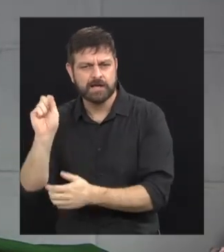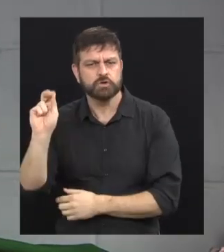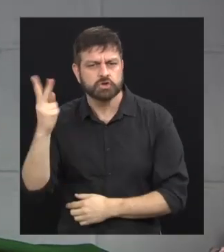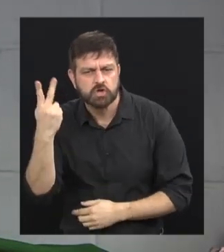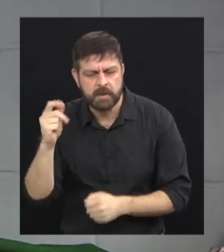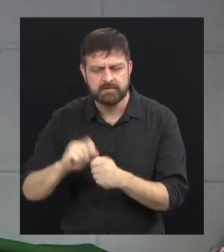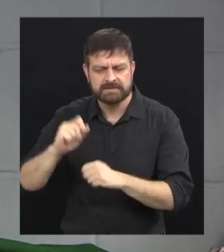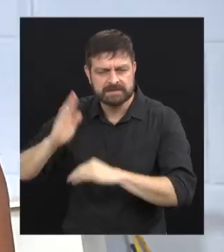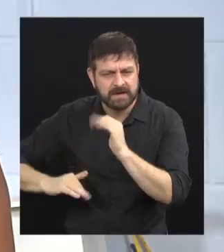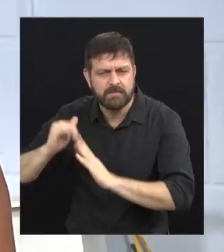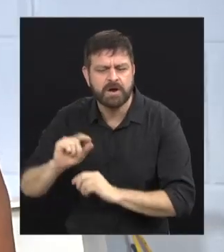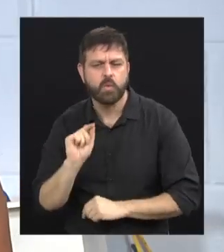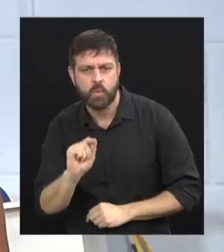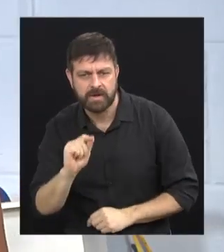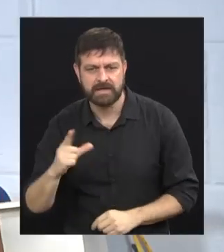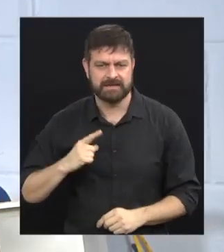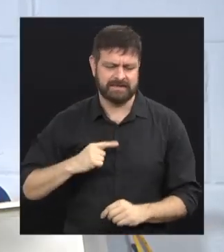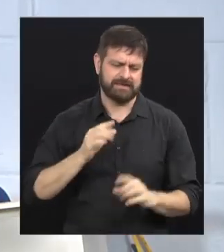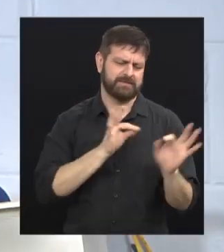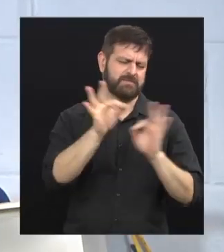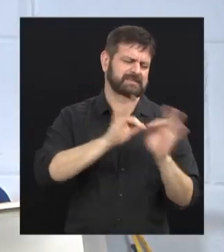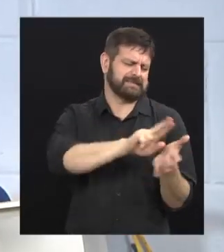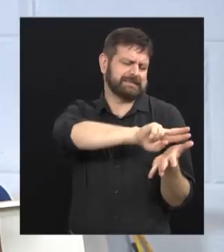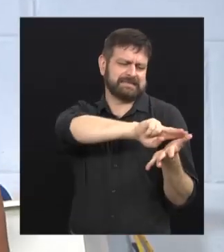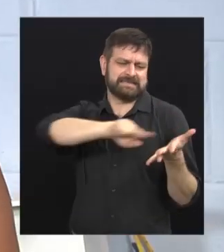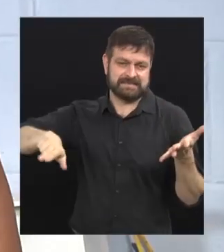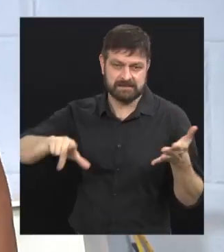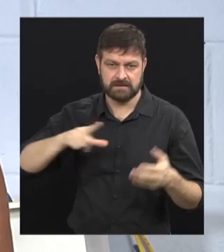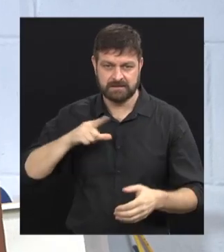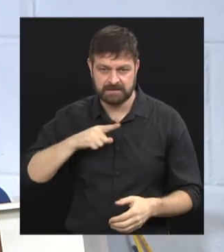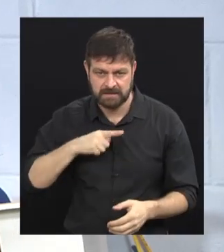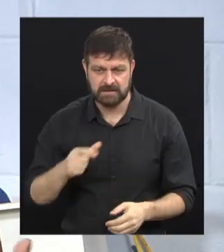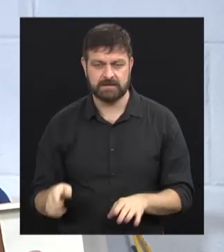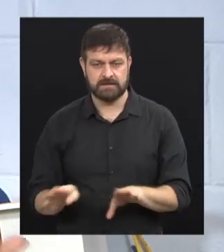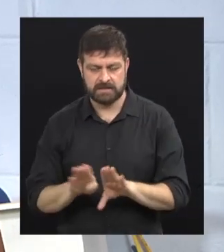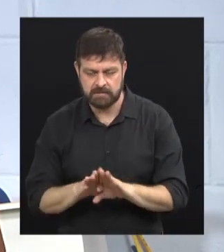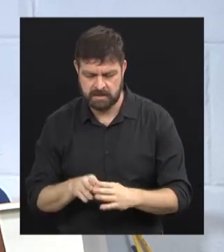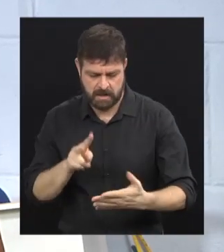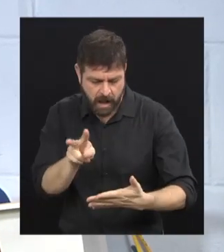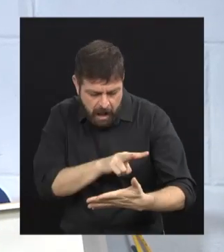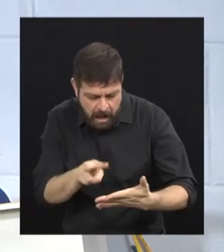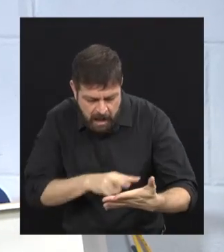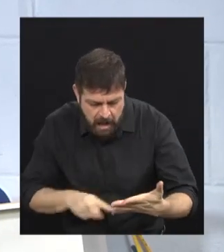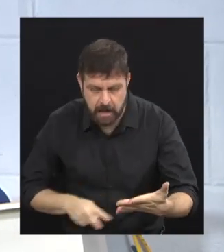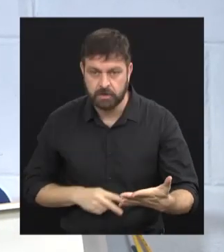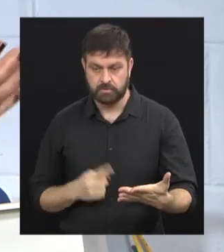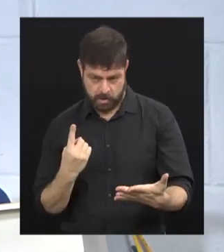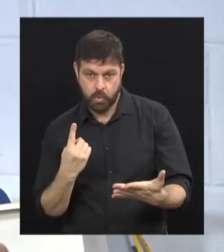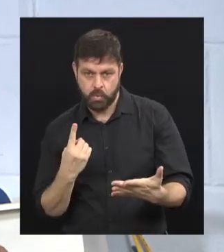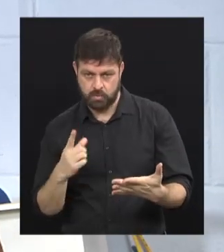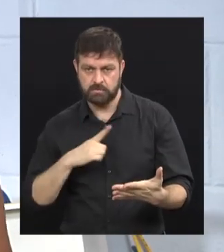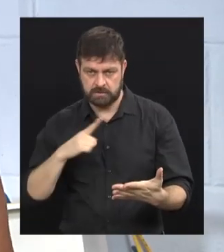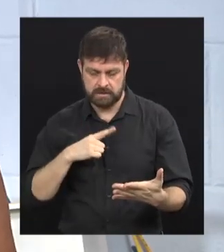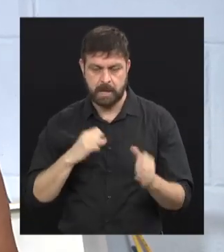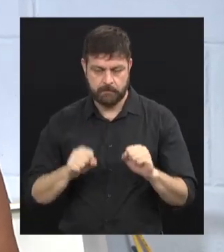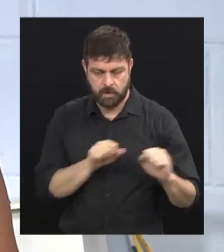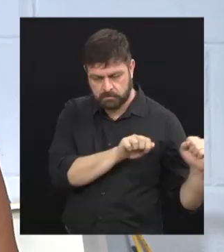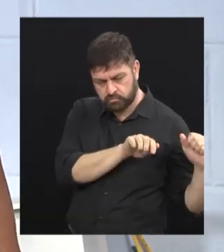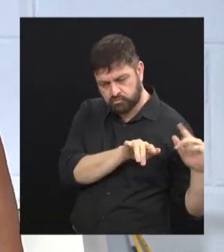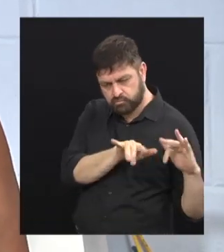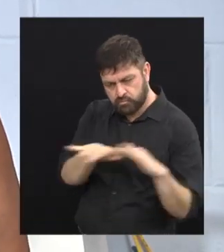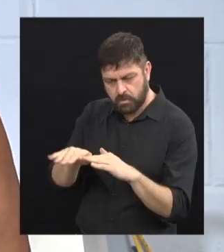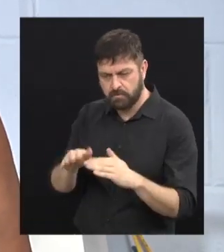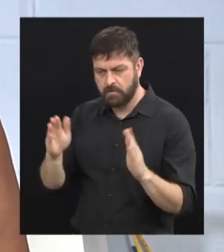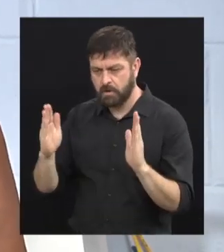num shopping, para fazer uma atividade. Isso. Tem muitos projetos, né? Então esses, tem projetos de leitura, esse é um deles, que eles podem